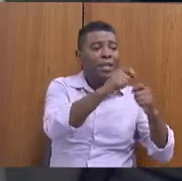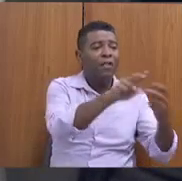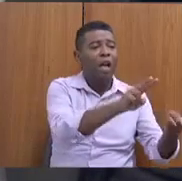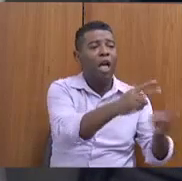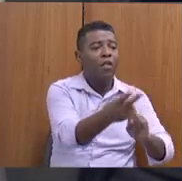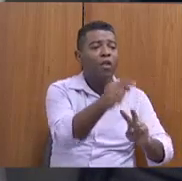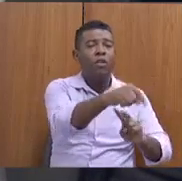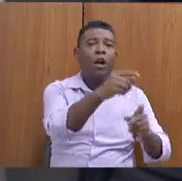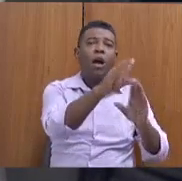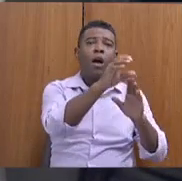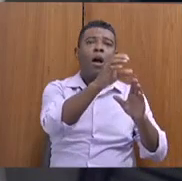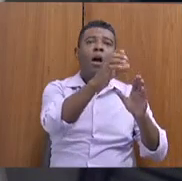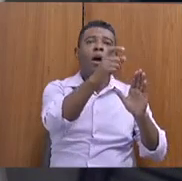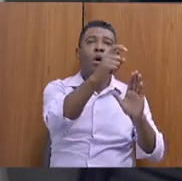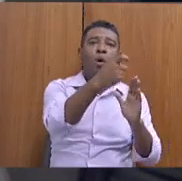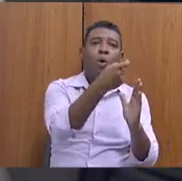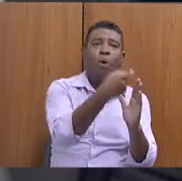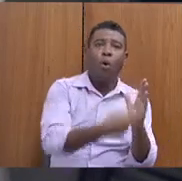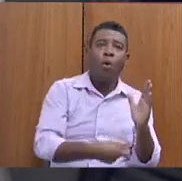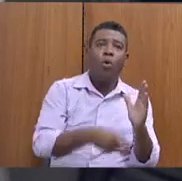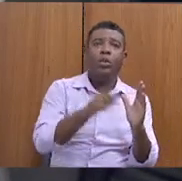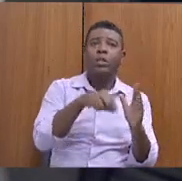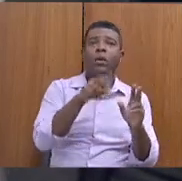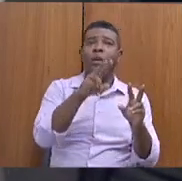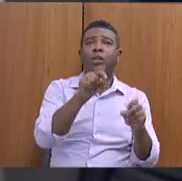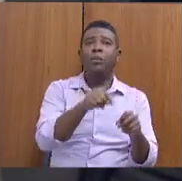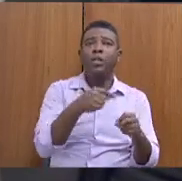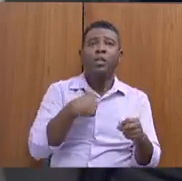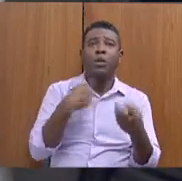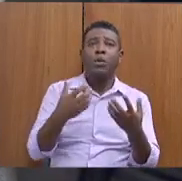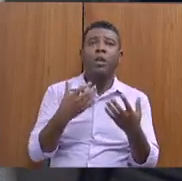era mais ou menos isso que eu queria comentar mesmo.